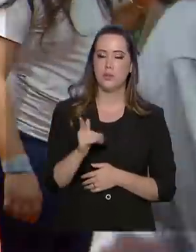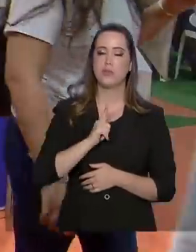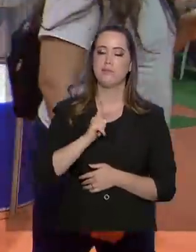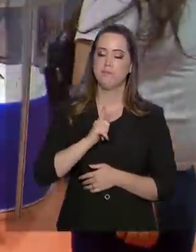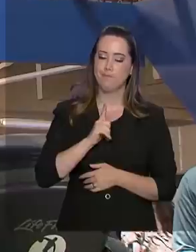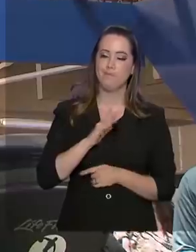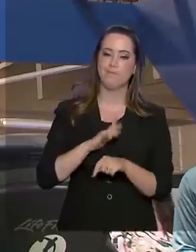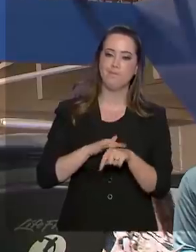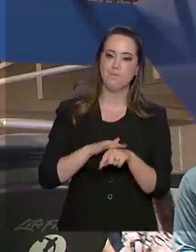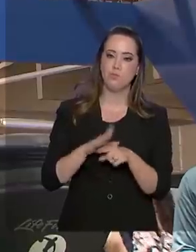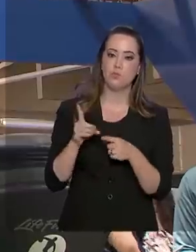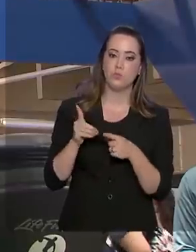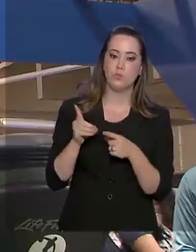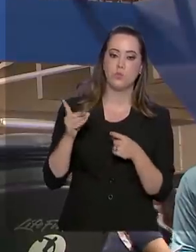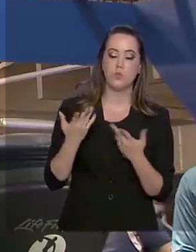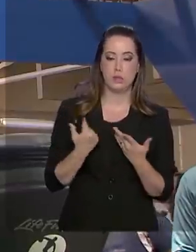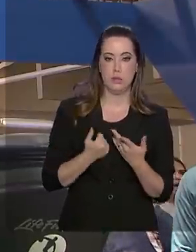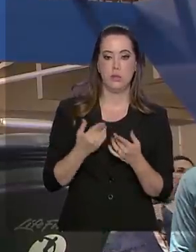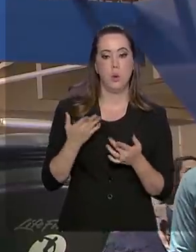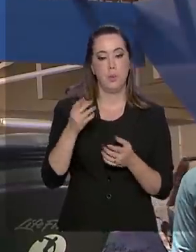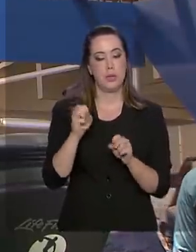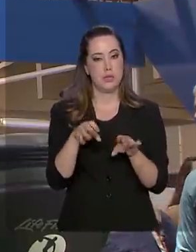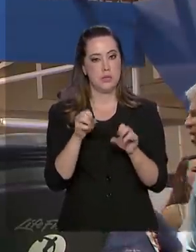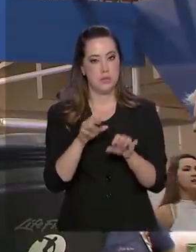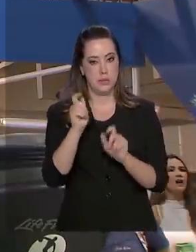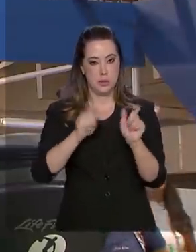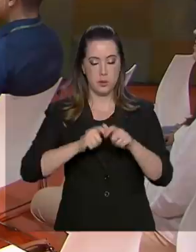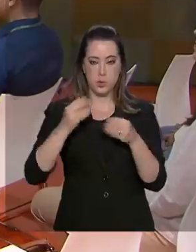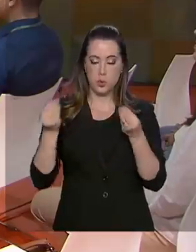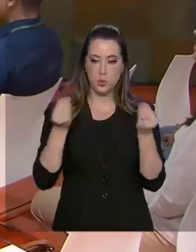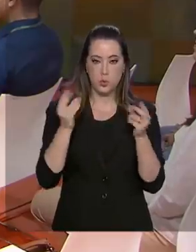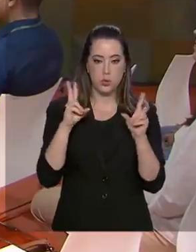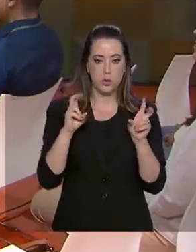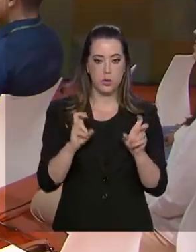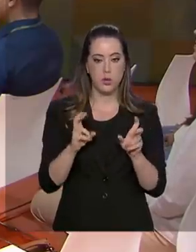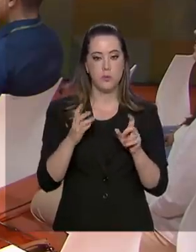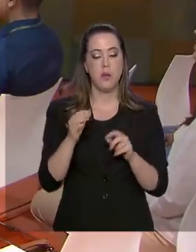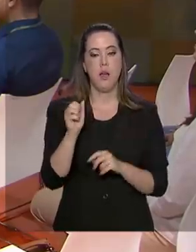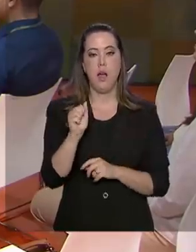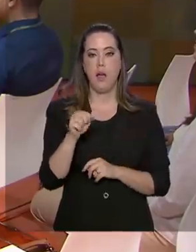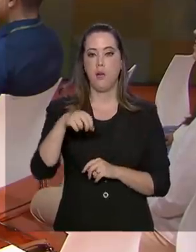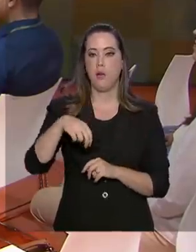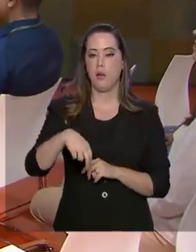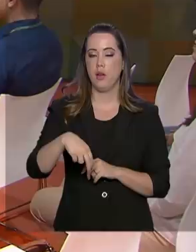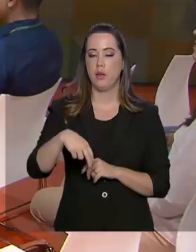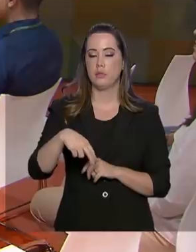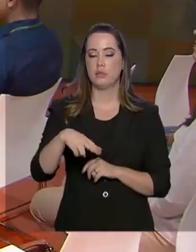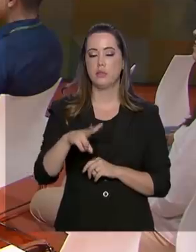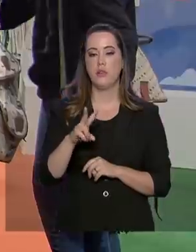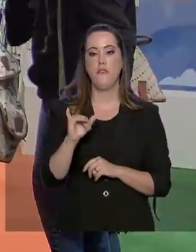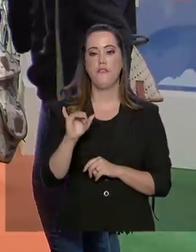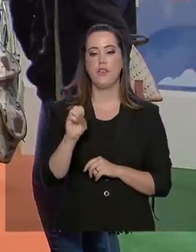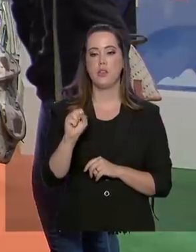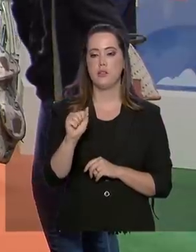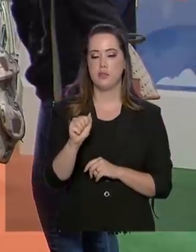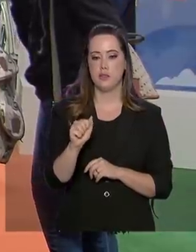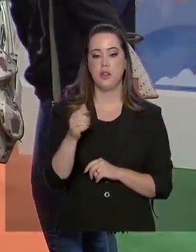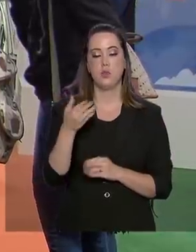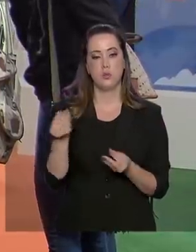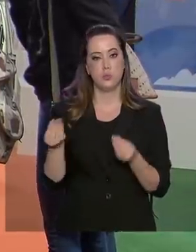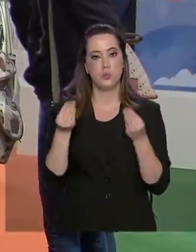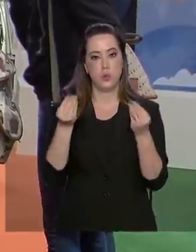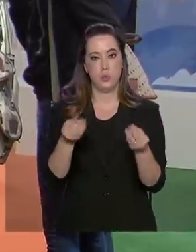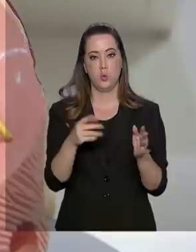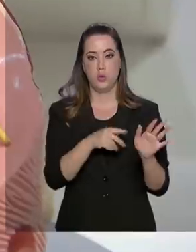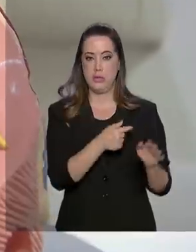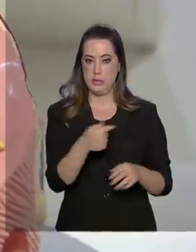pela doença. Para conscientizar a população sobre o assunto, a Anvisa trouxe para a 16ª Semana Nacional